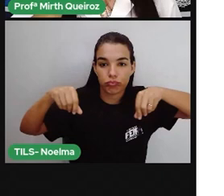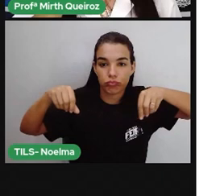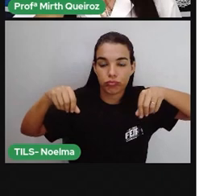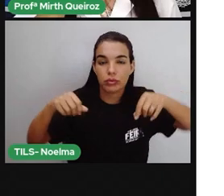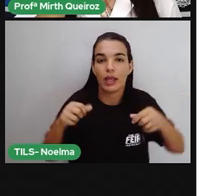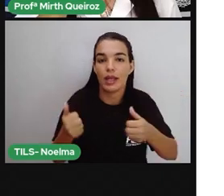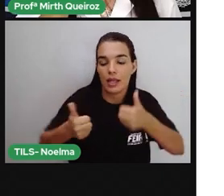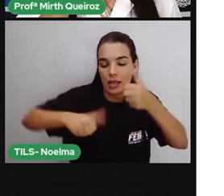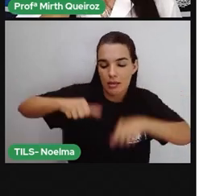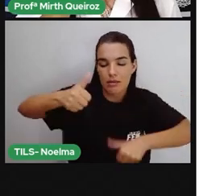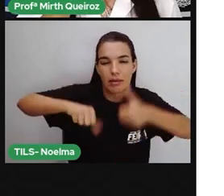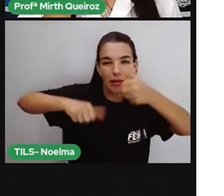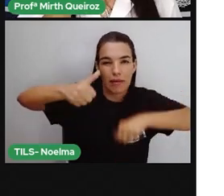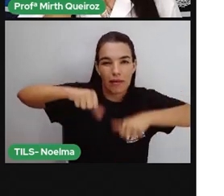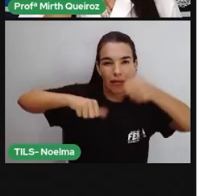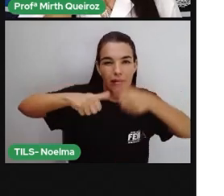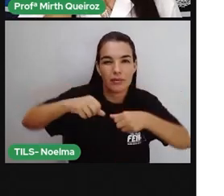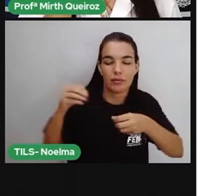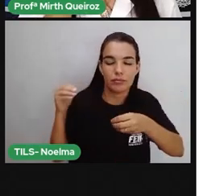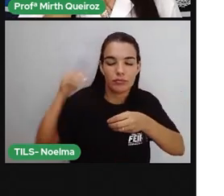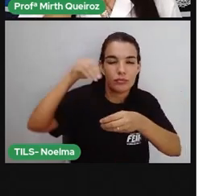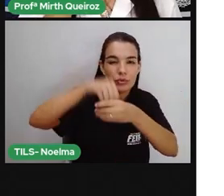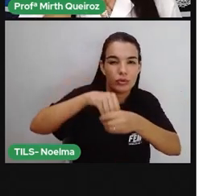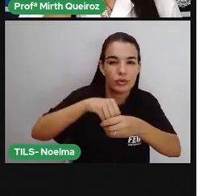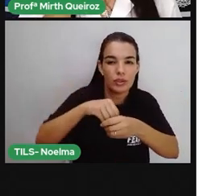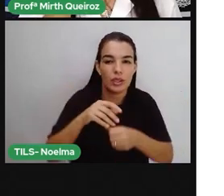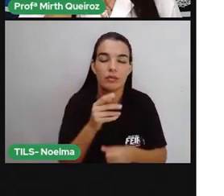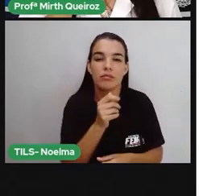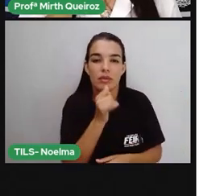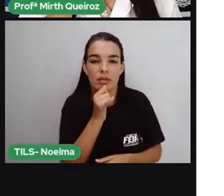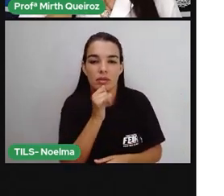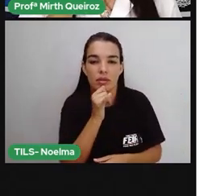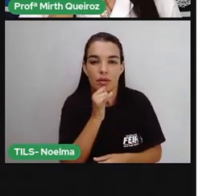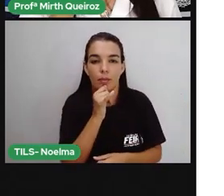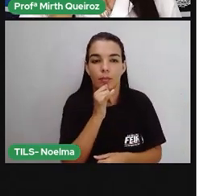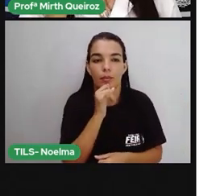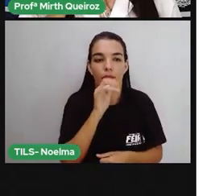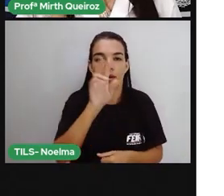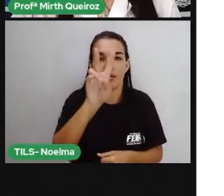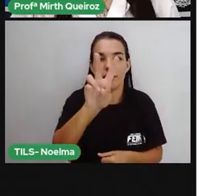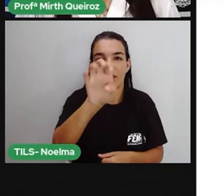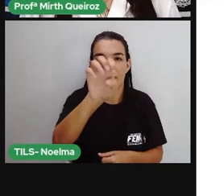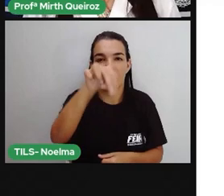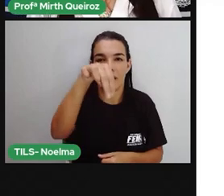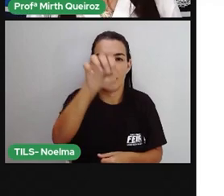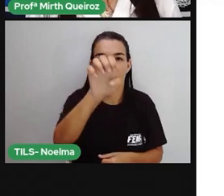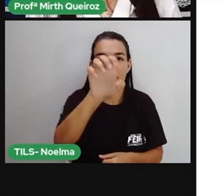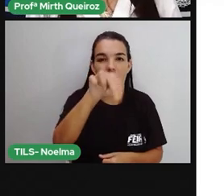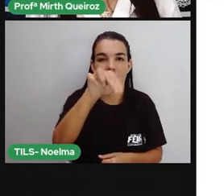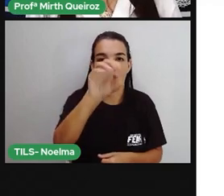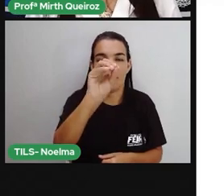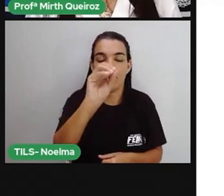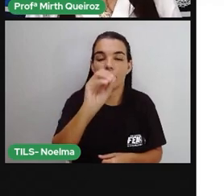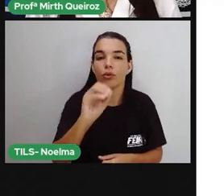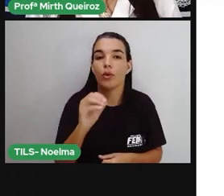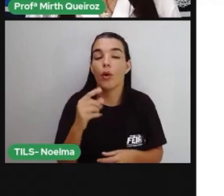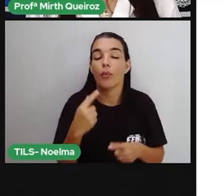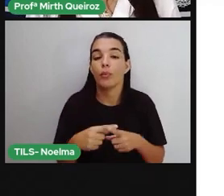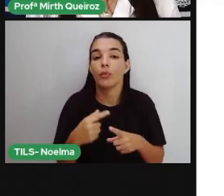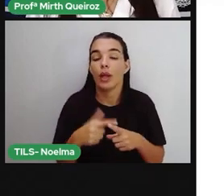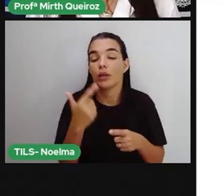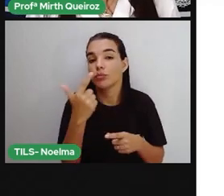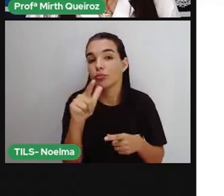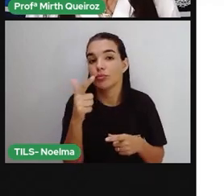adubos químicos, né? Esses adubos químicos, como a pródata anteriormente, são utilizados devido a baixa